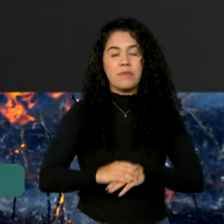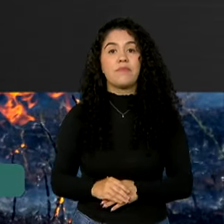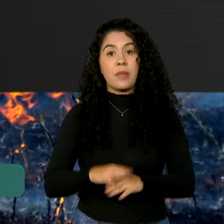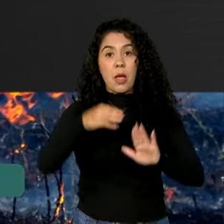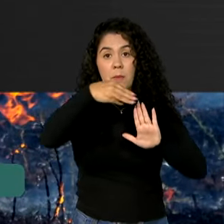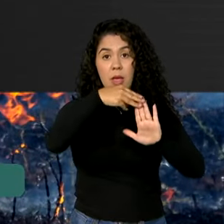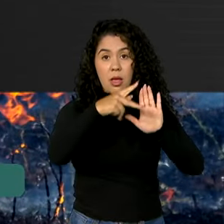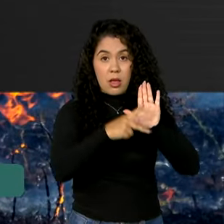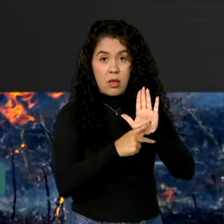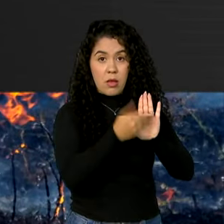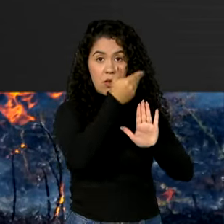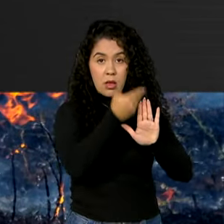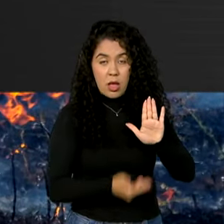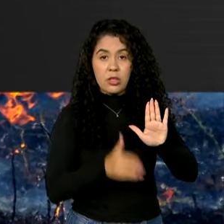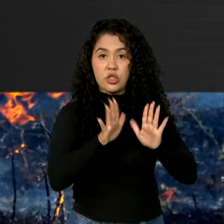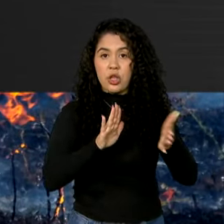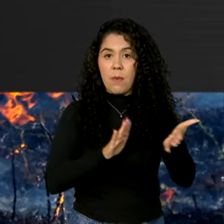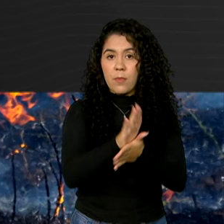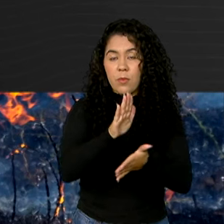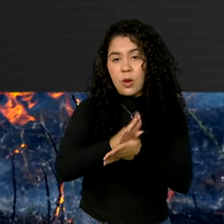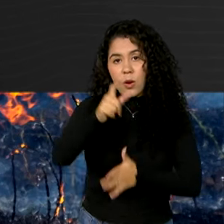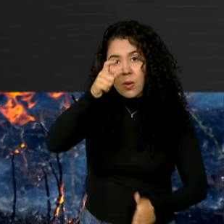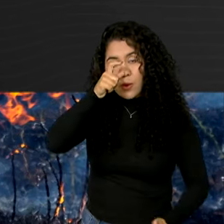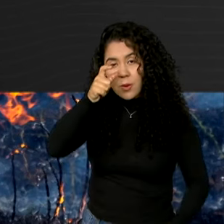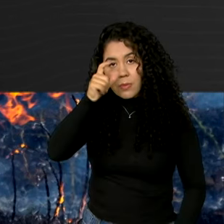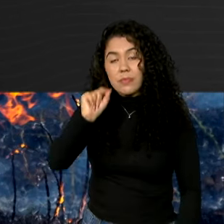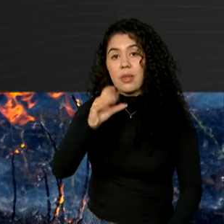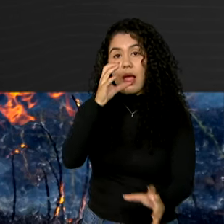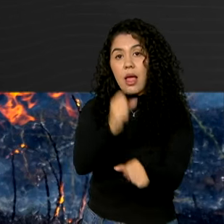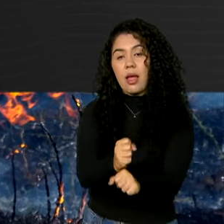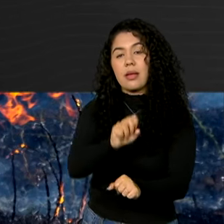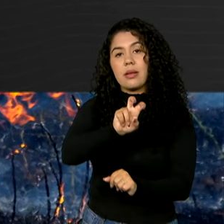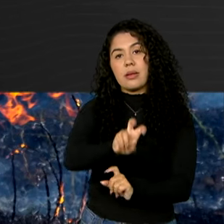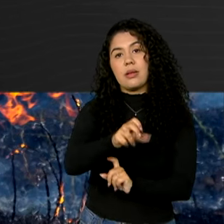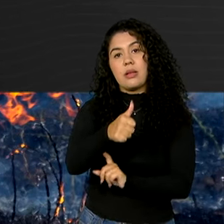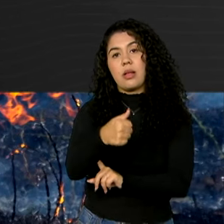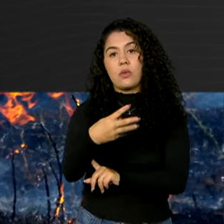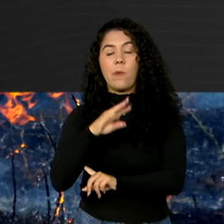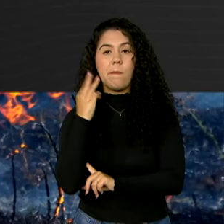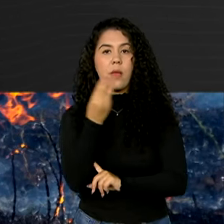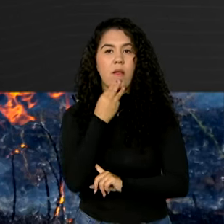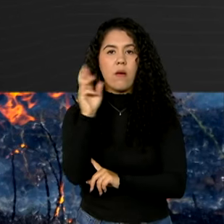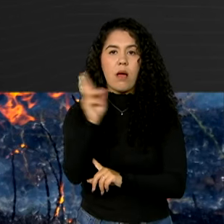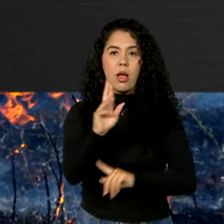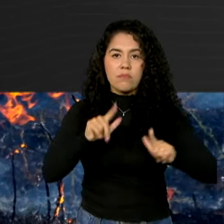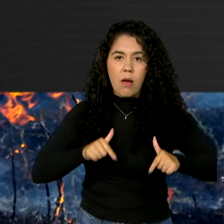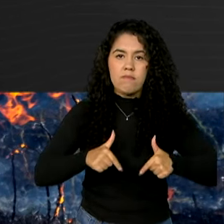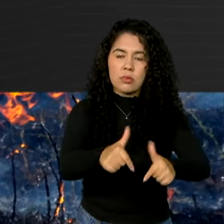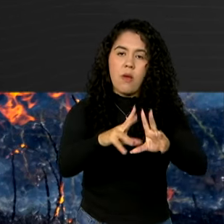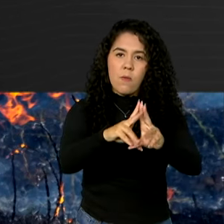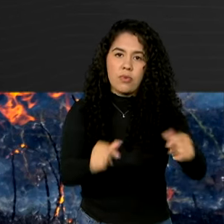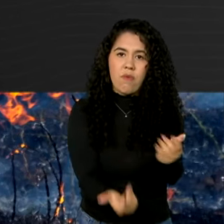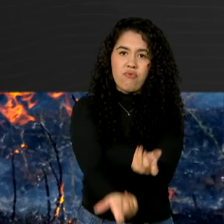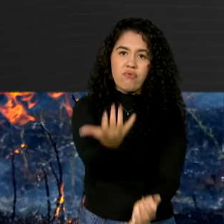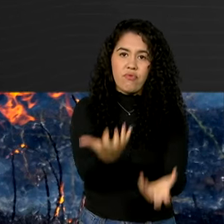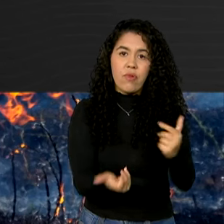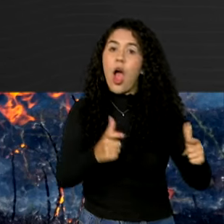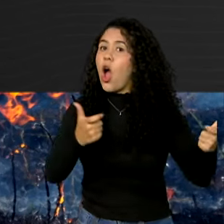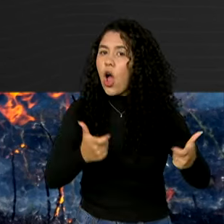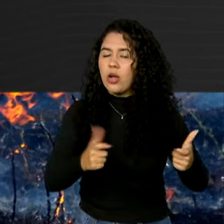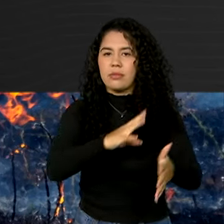publicada no Diário Oficial da União, são 514 milhões de reais para combate às queimadas na Amazônia.